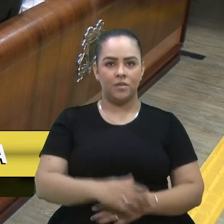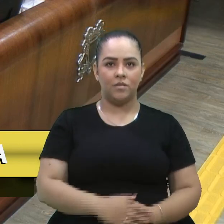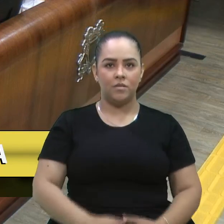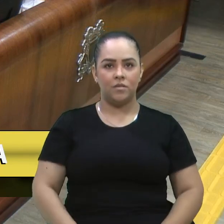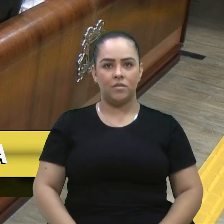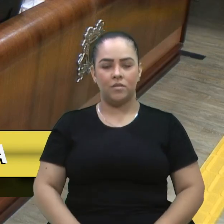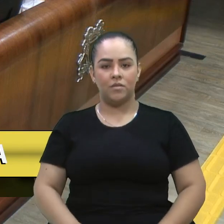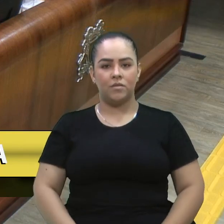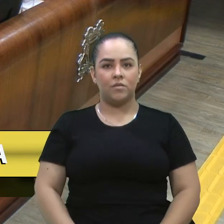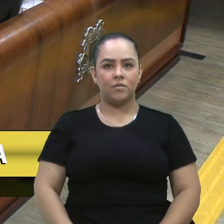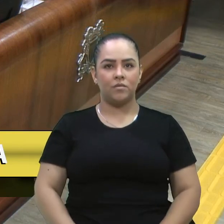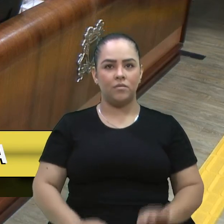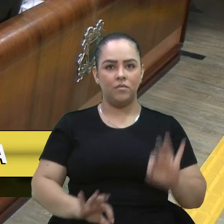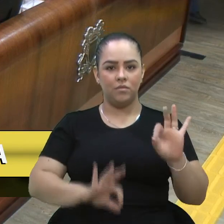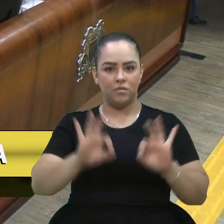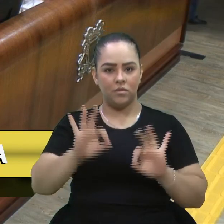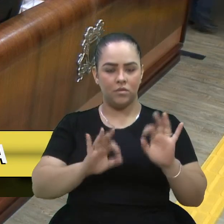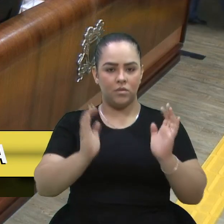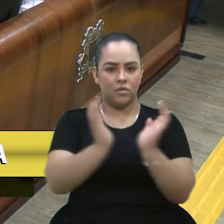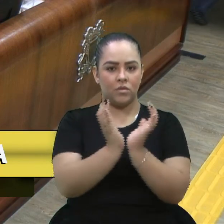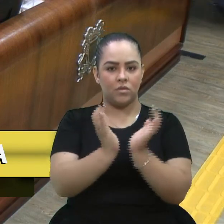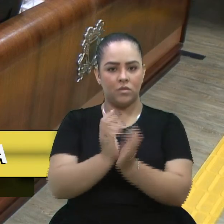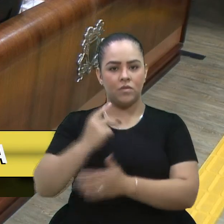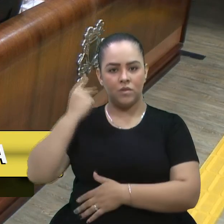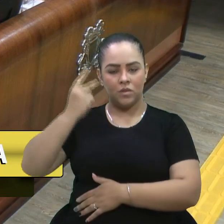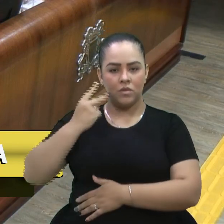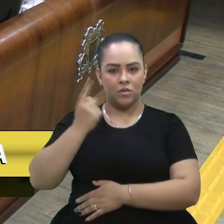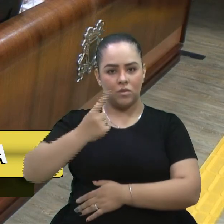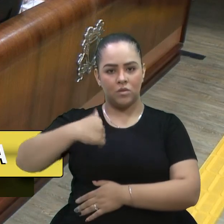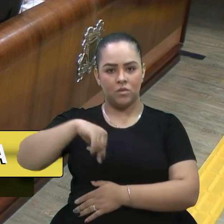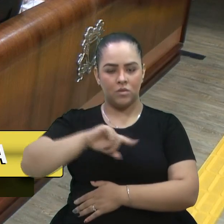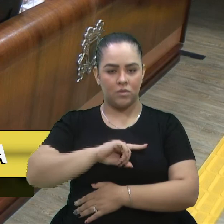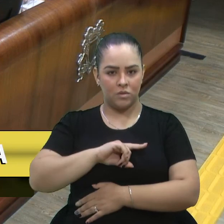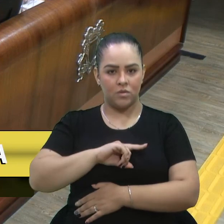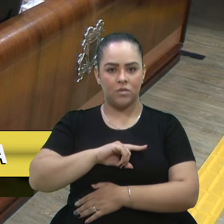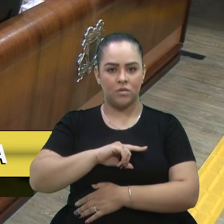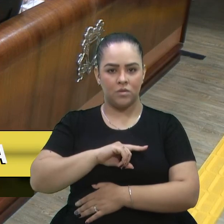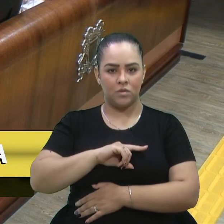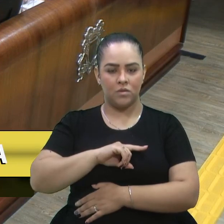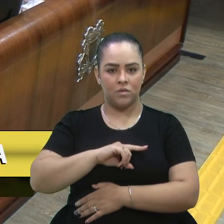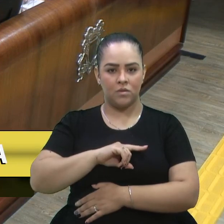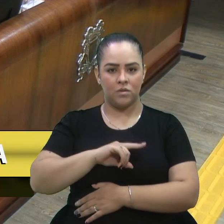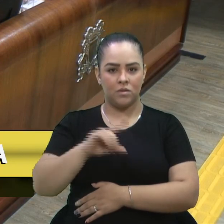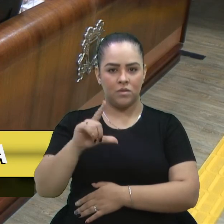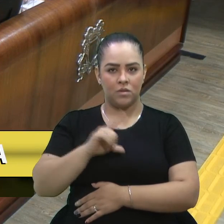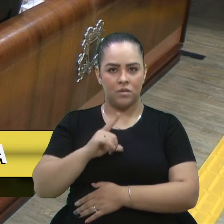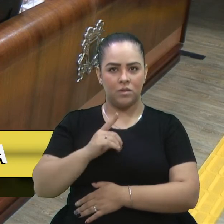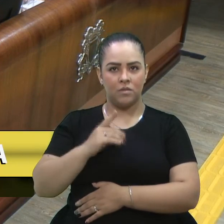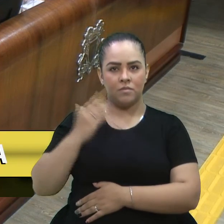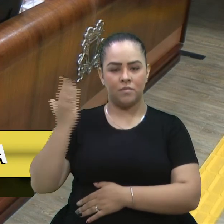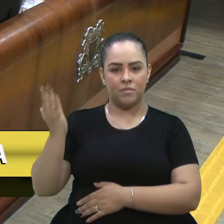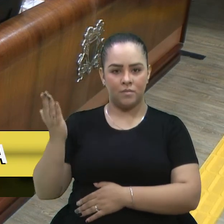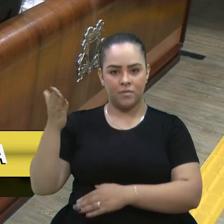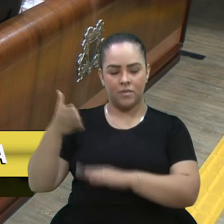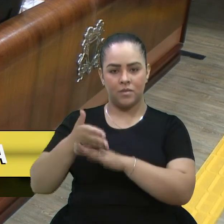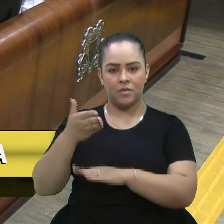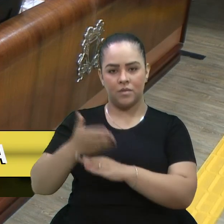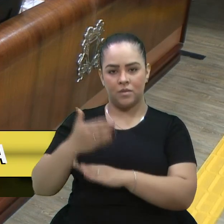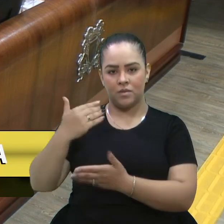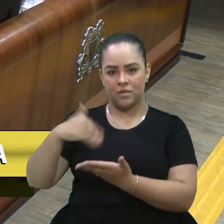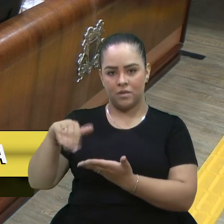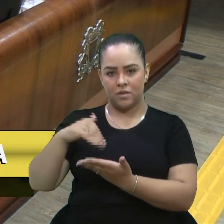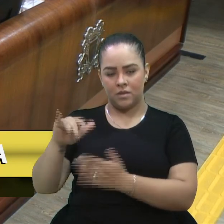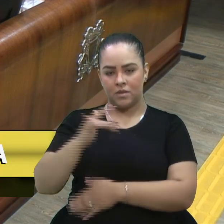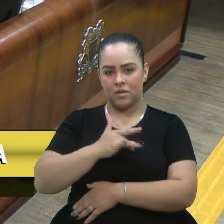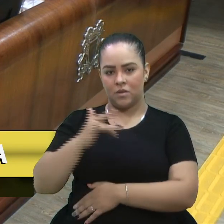Questão de ordem, colegas vereadores, temos a ilustre presença aqui da nossa secretária da